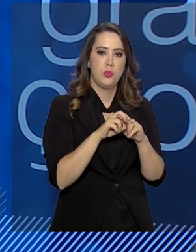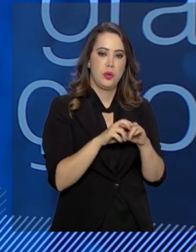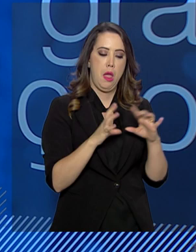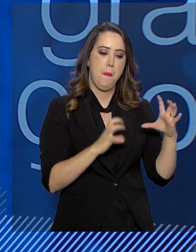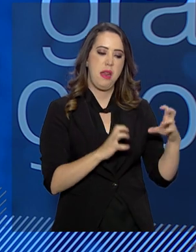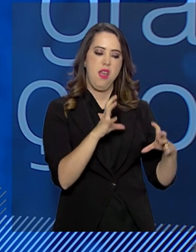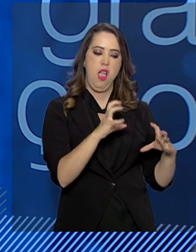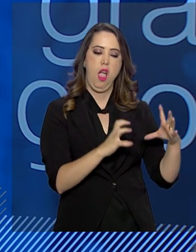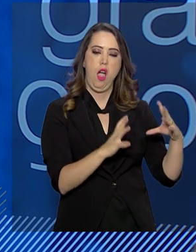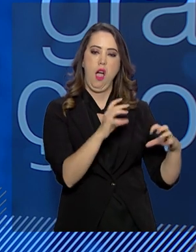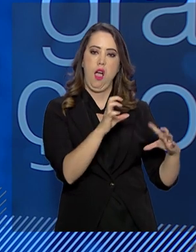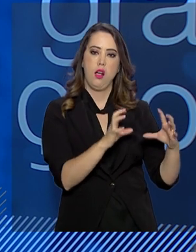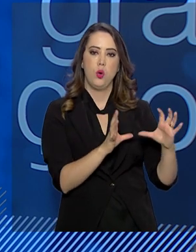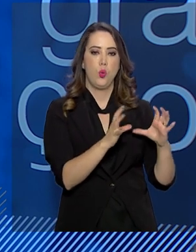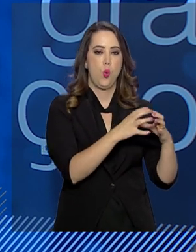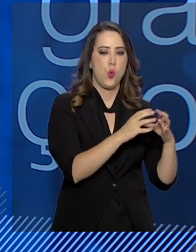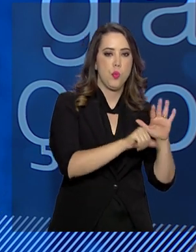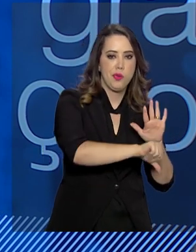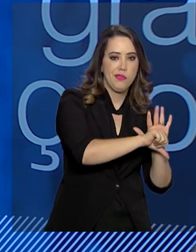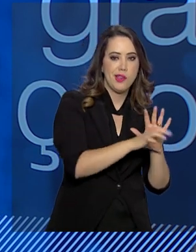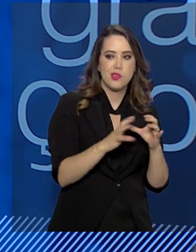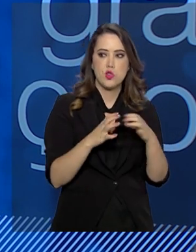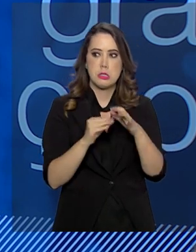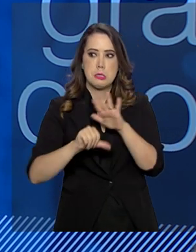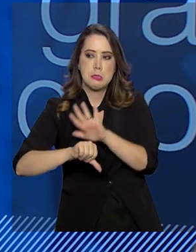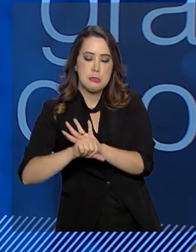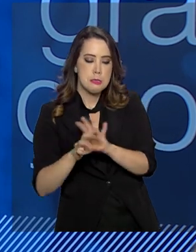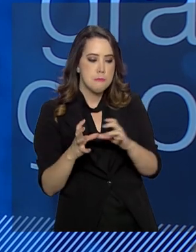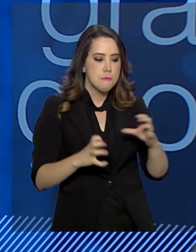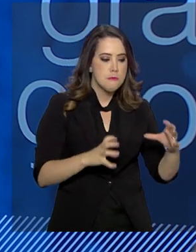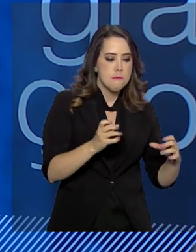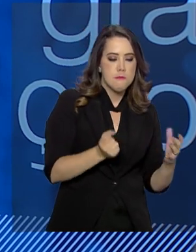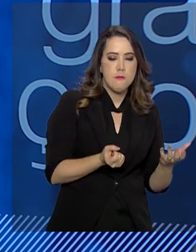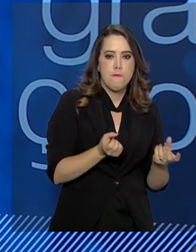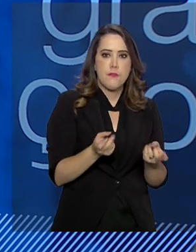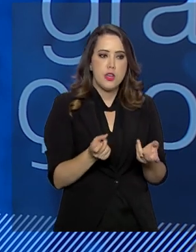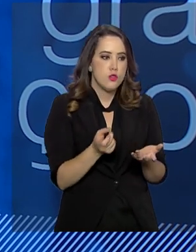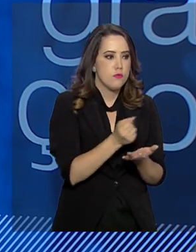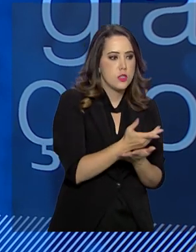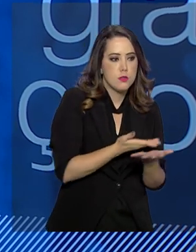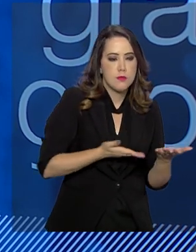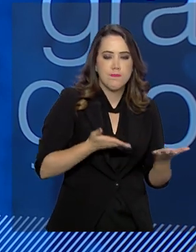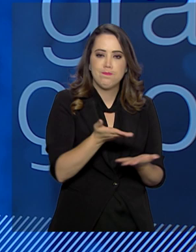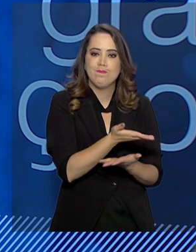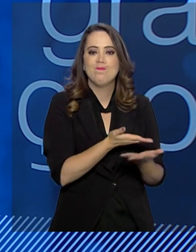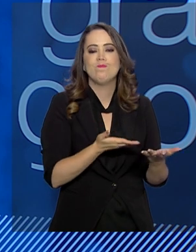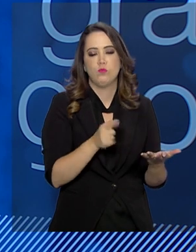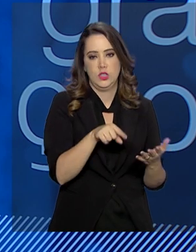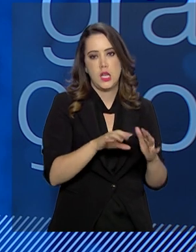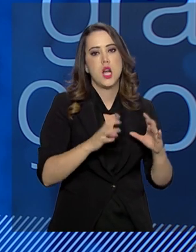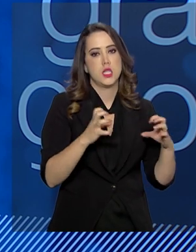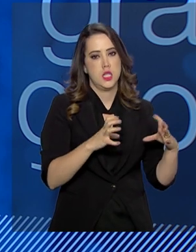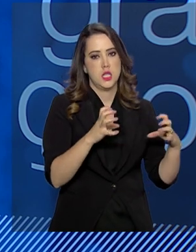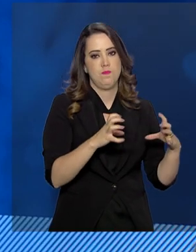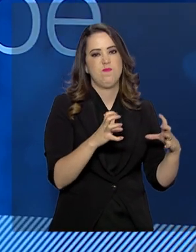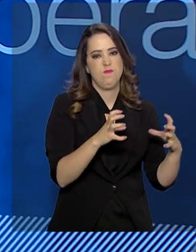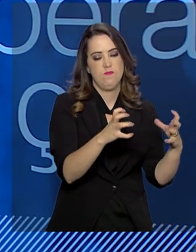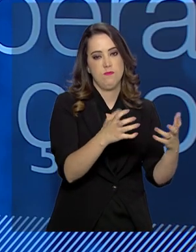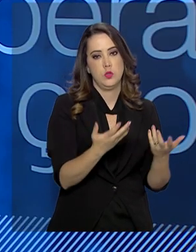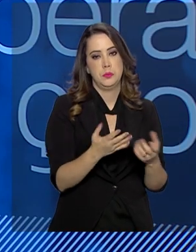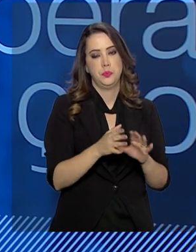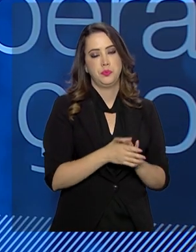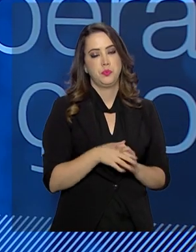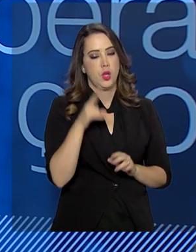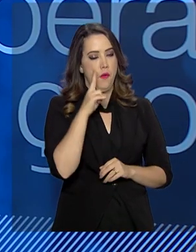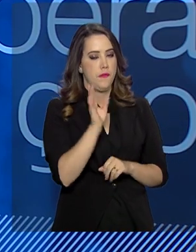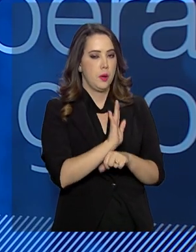brigas entre as facções. Existe um... Eu estava vendo uma reportagem de um jornal do Rio